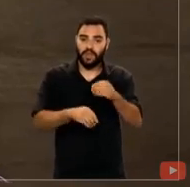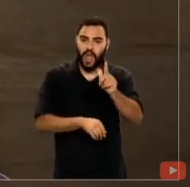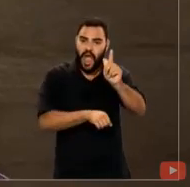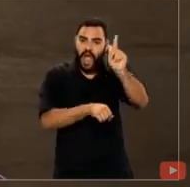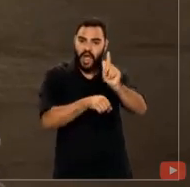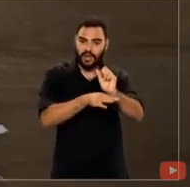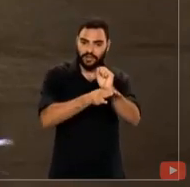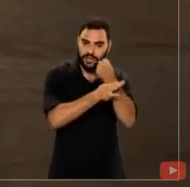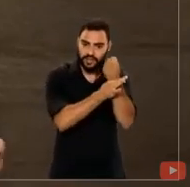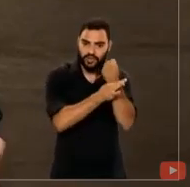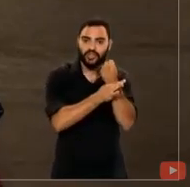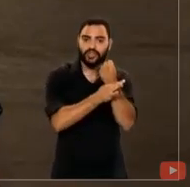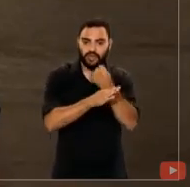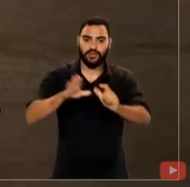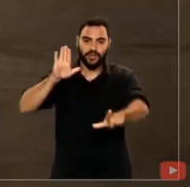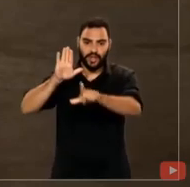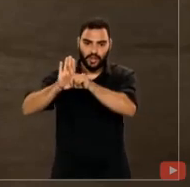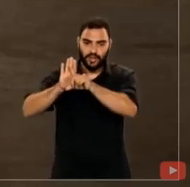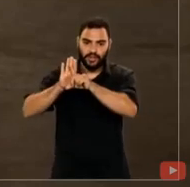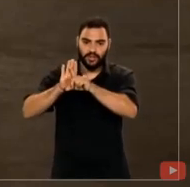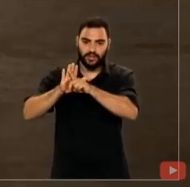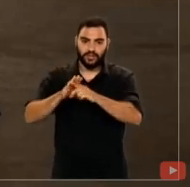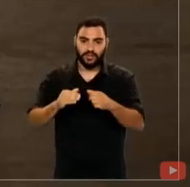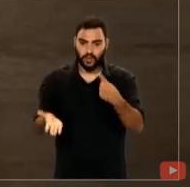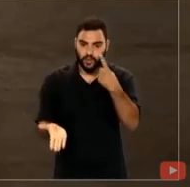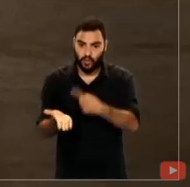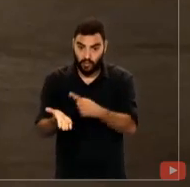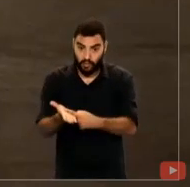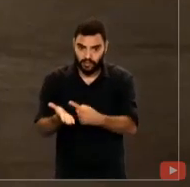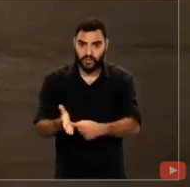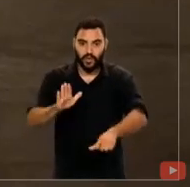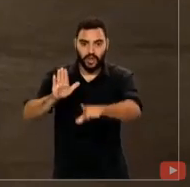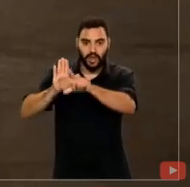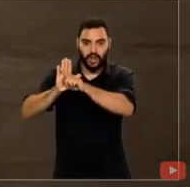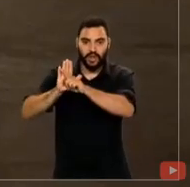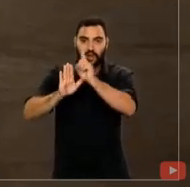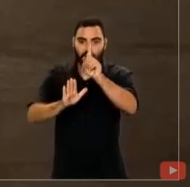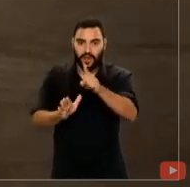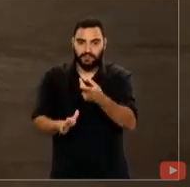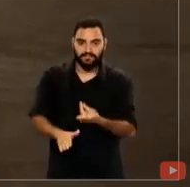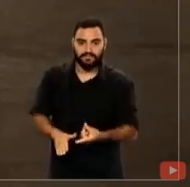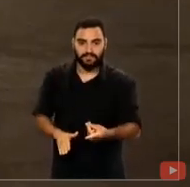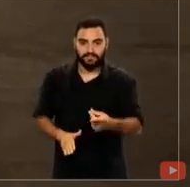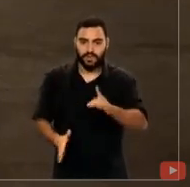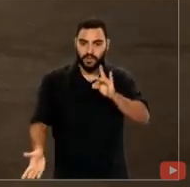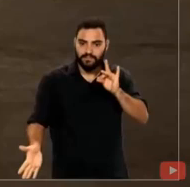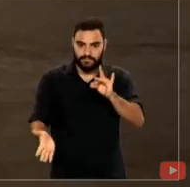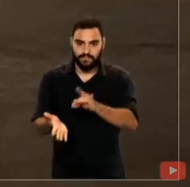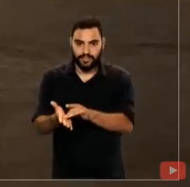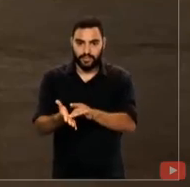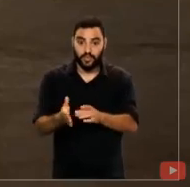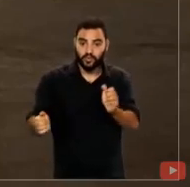Federal. Nosso compromisso com a Constituição é permanente, é o pacto da nação